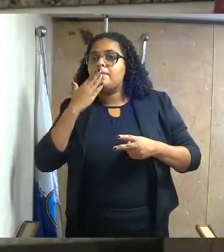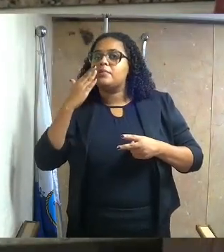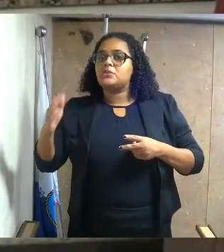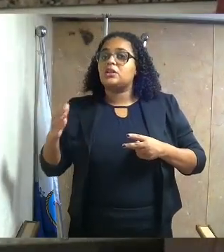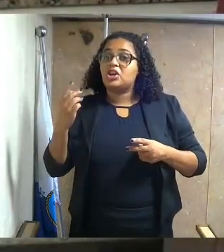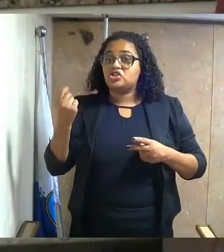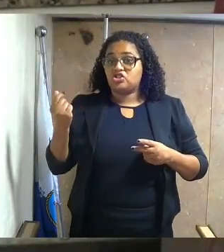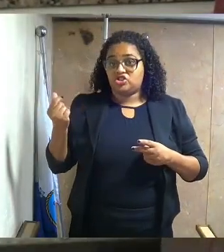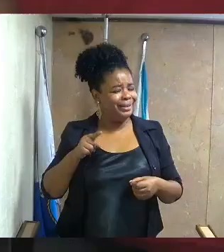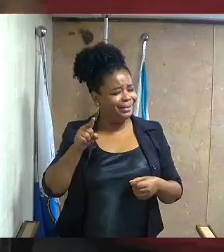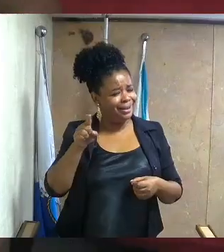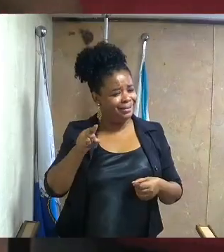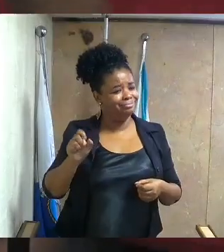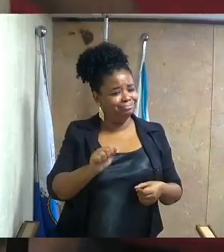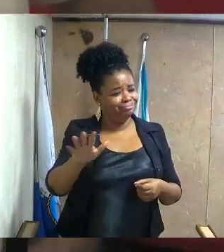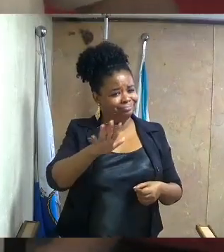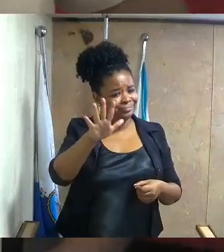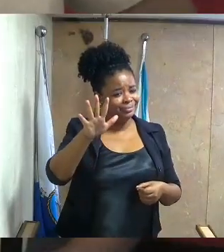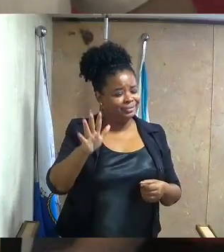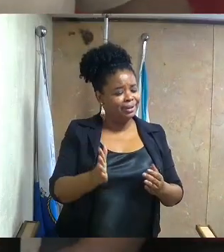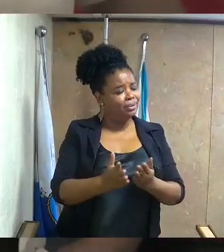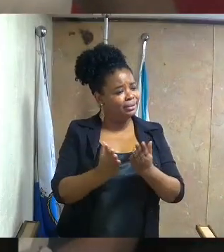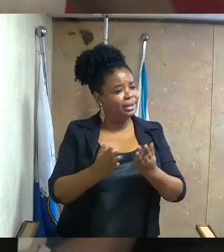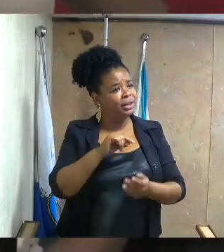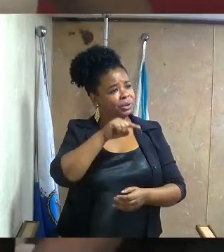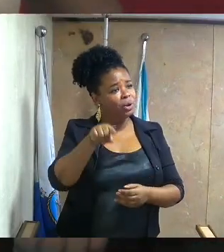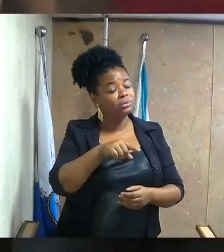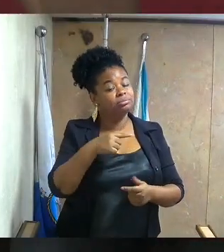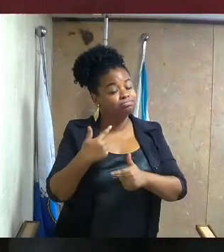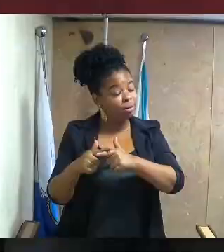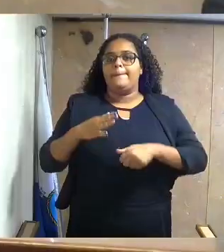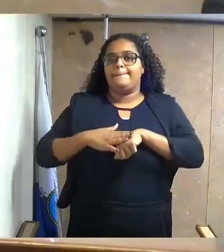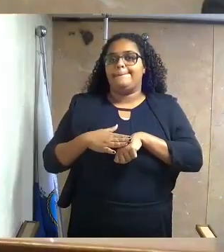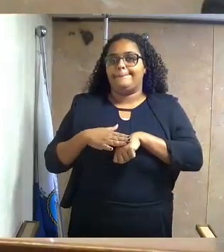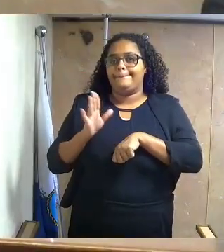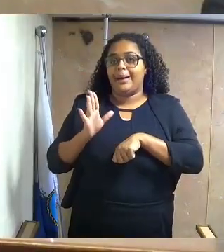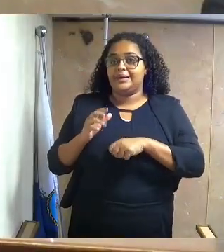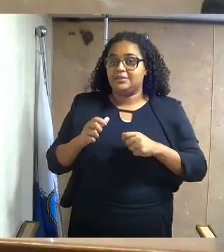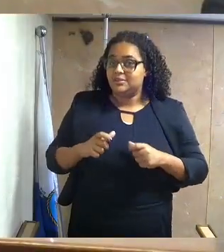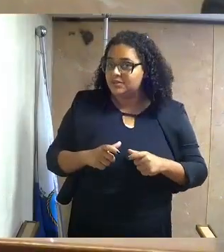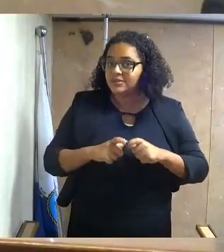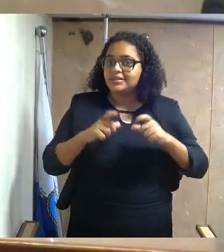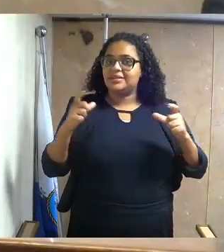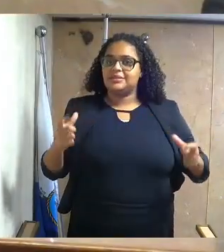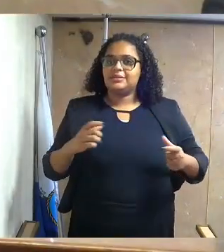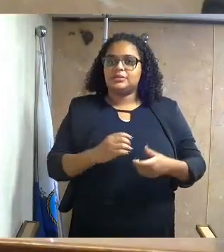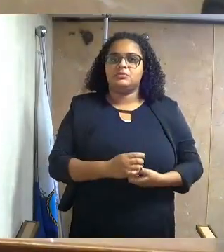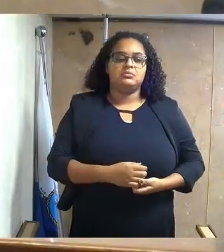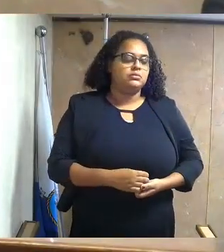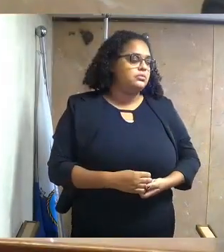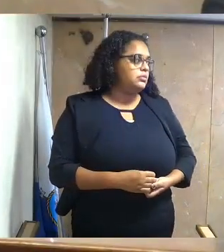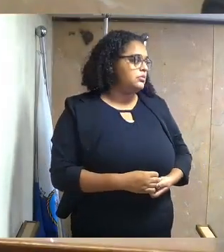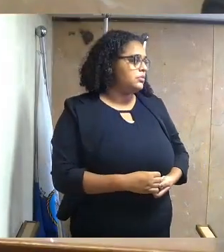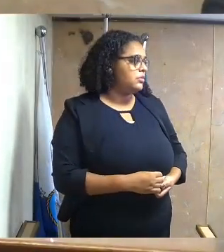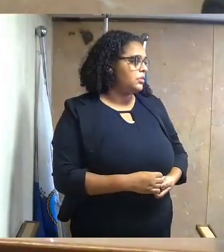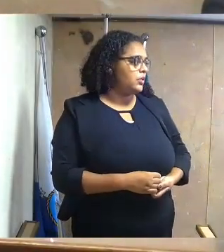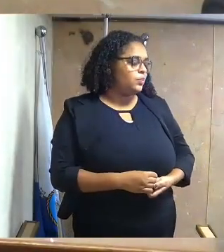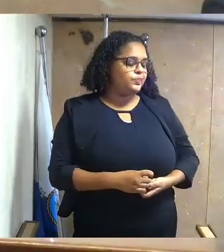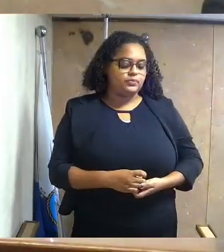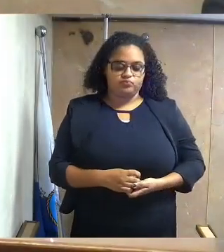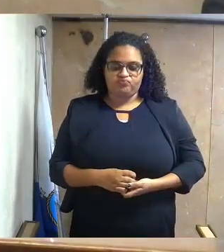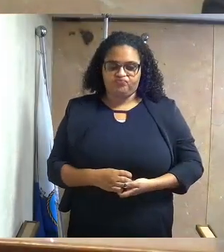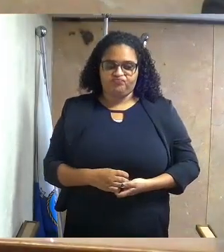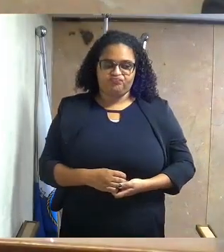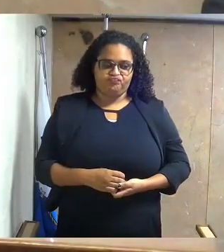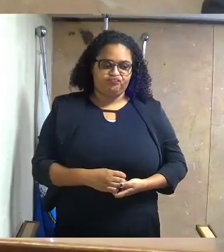mudança de rota e supressão de linhas foram algumas das reclamações. O gerente de Planejamento e Controle da CETRANSDUC,